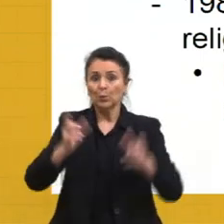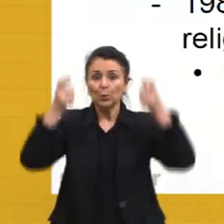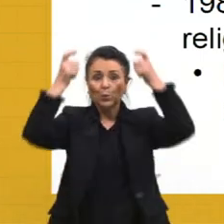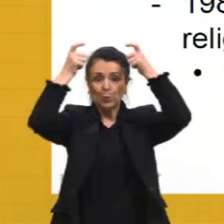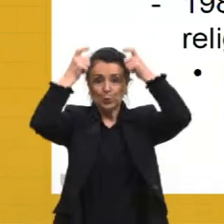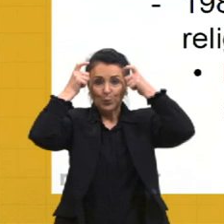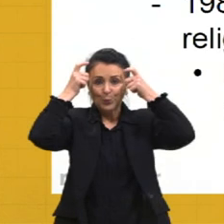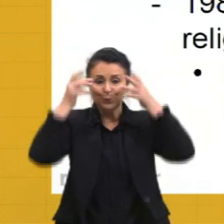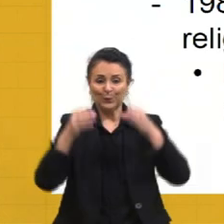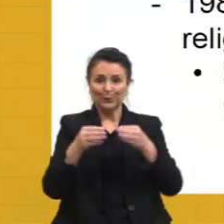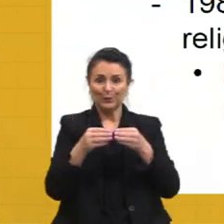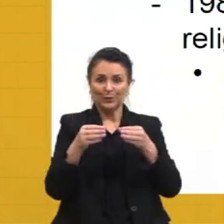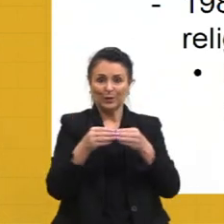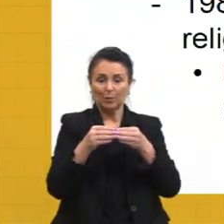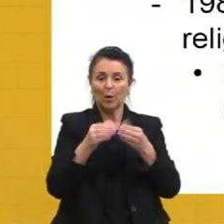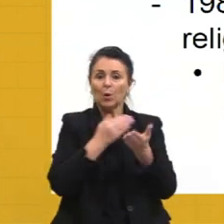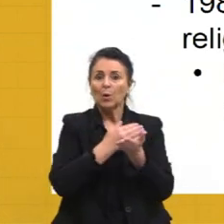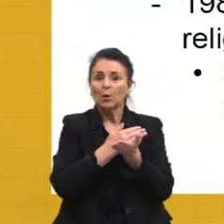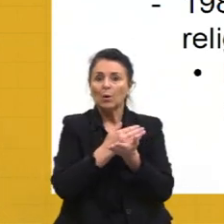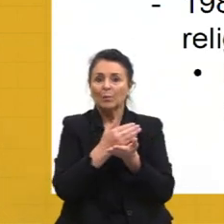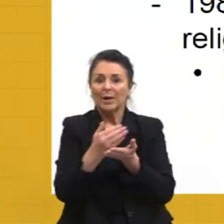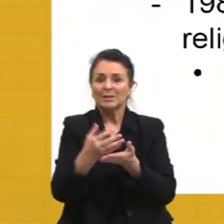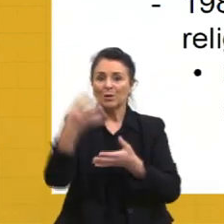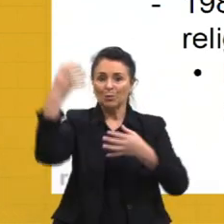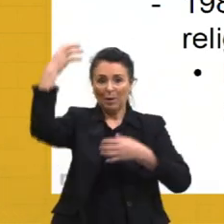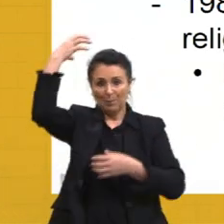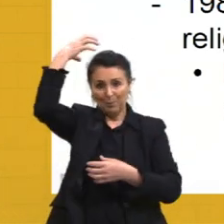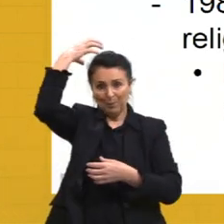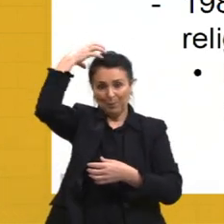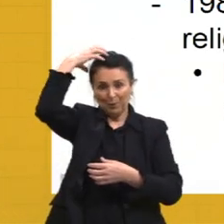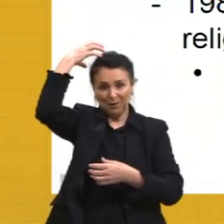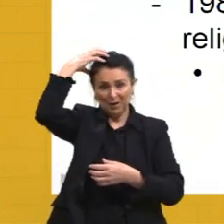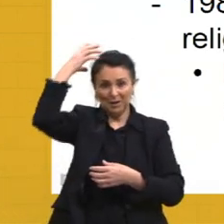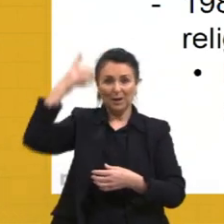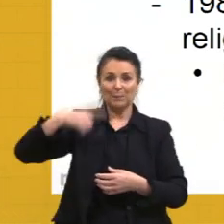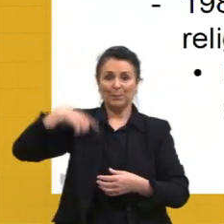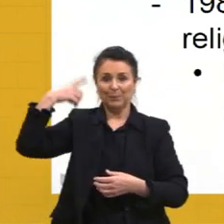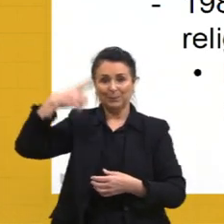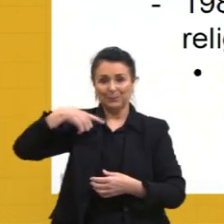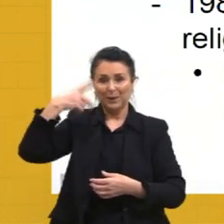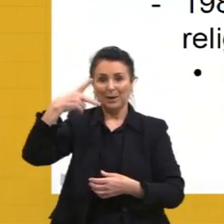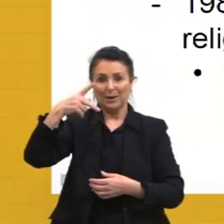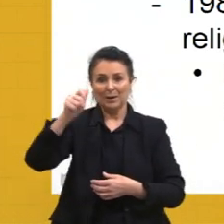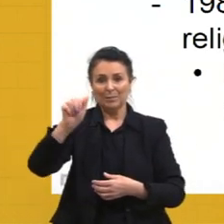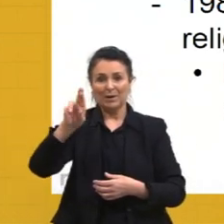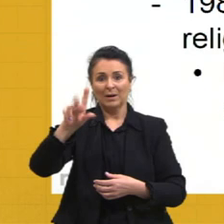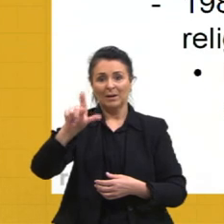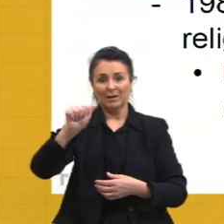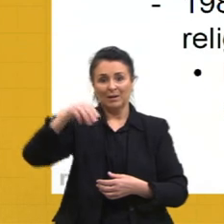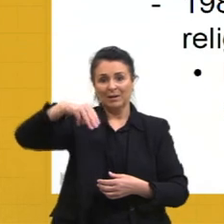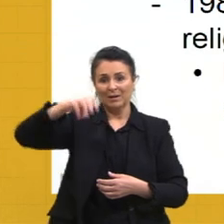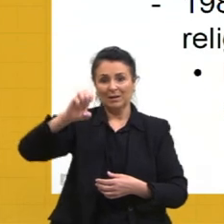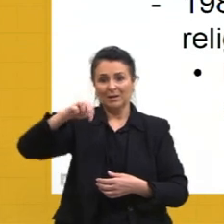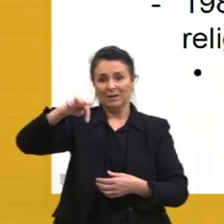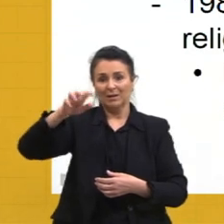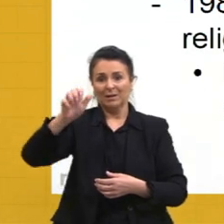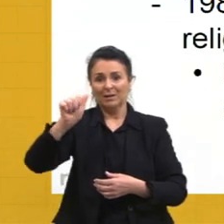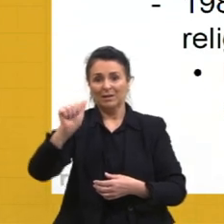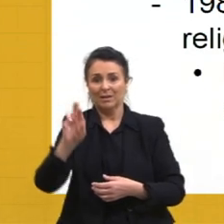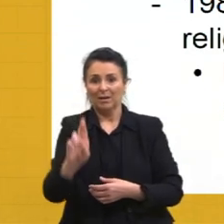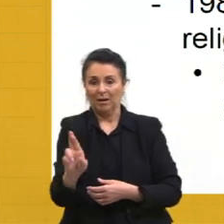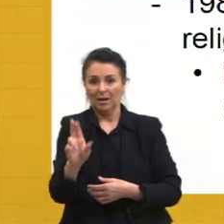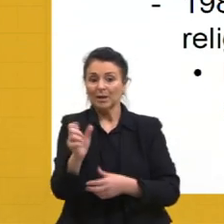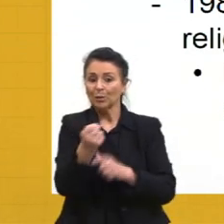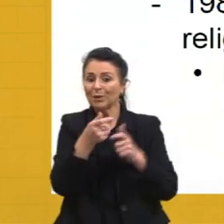uma monarquia parlamentar, quer dizer que o parlamento começa a limitar o poder absoluto do